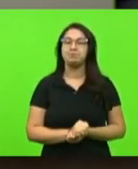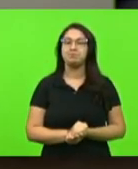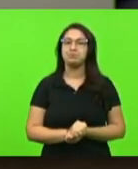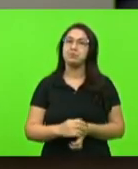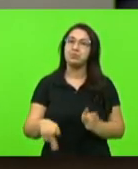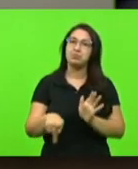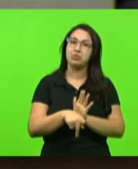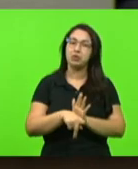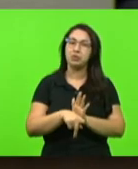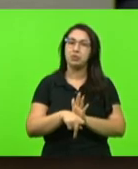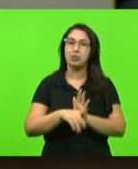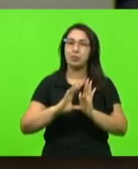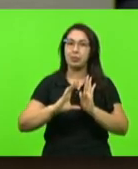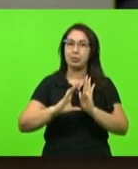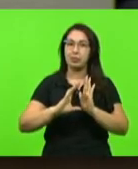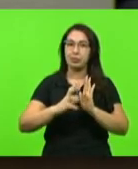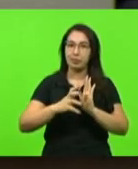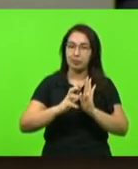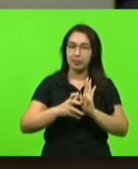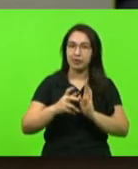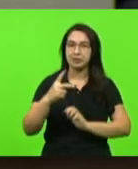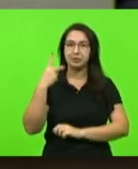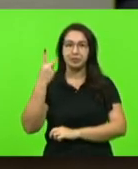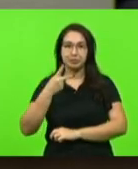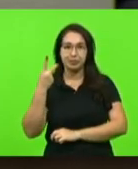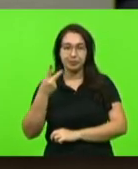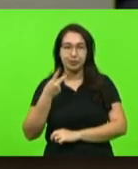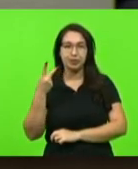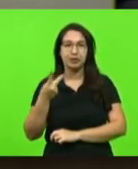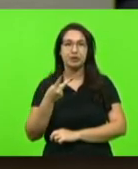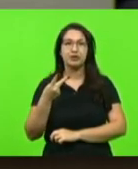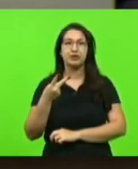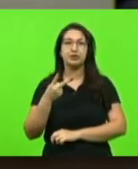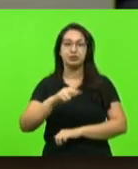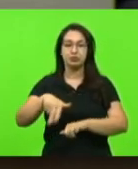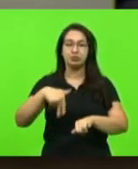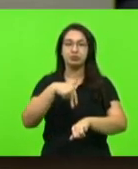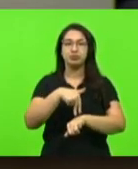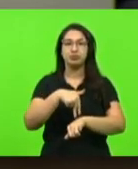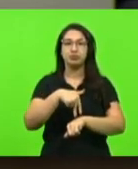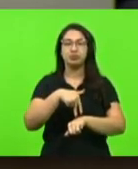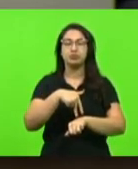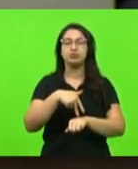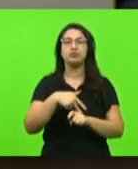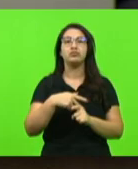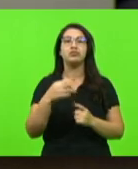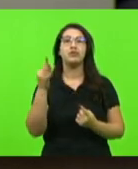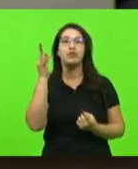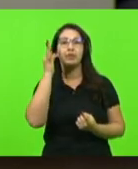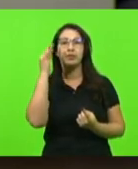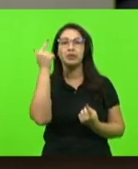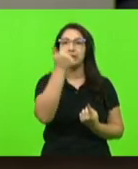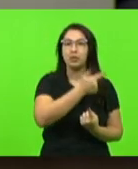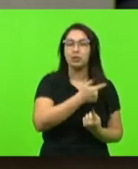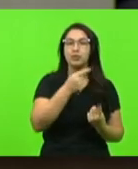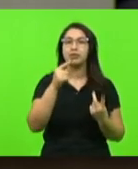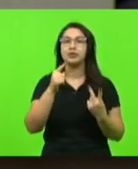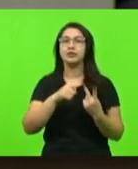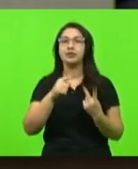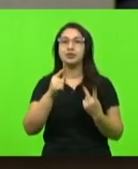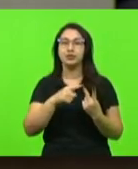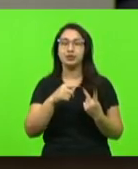partidos políticos, fizeram uso da palavra os senhores deputados Fabiano da Luz, Partido dos Trabalhadores,